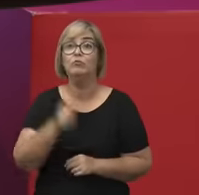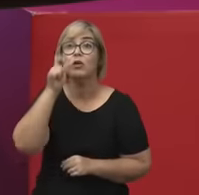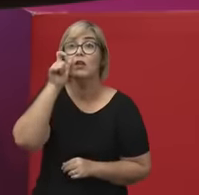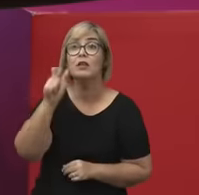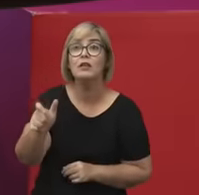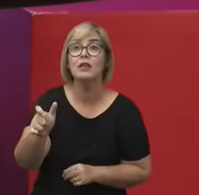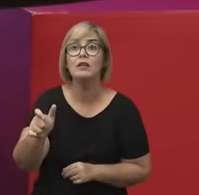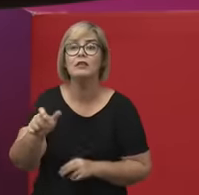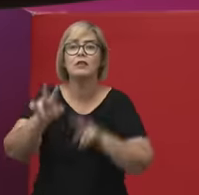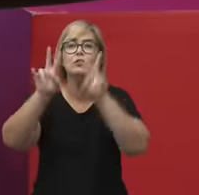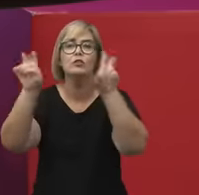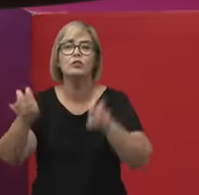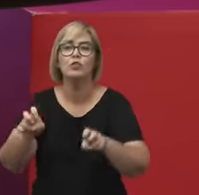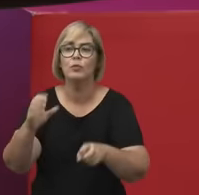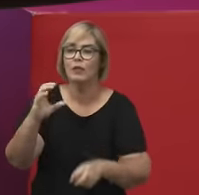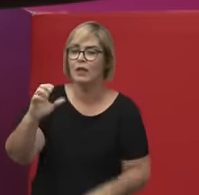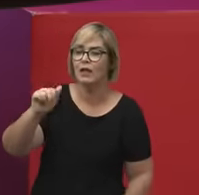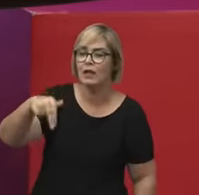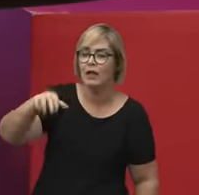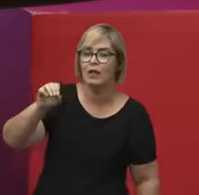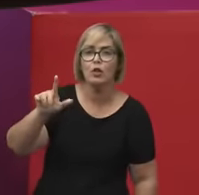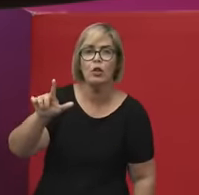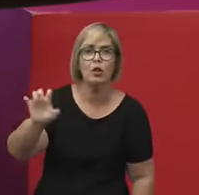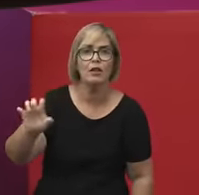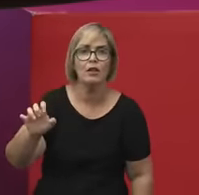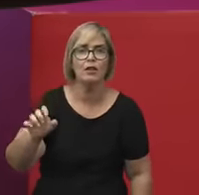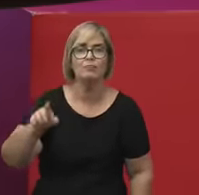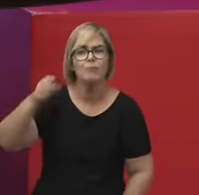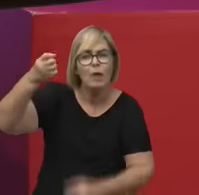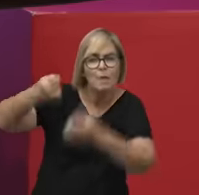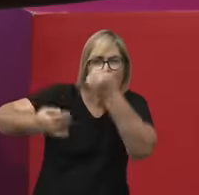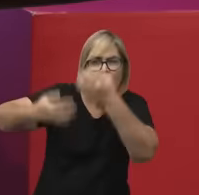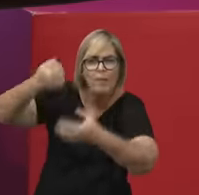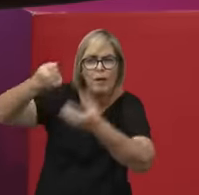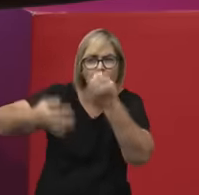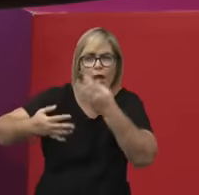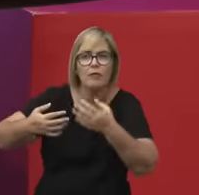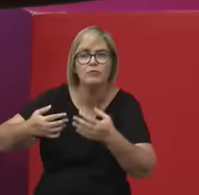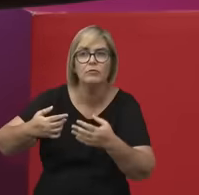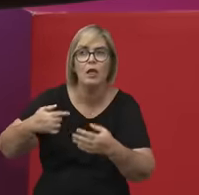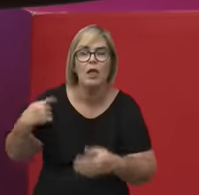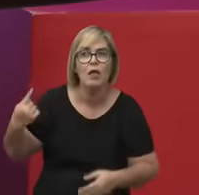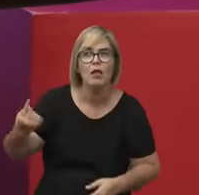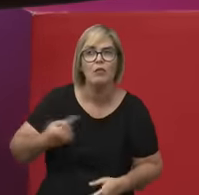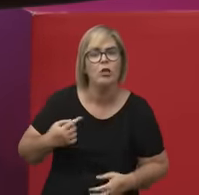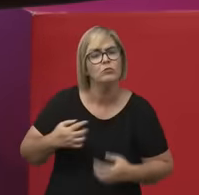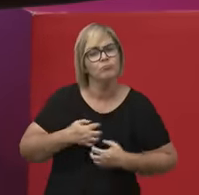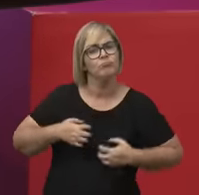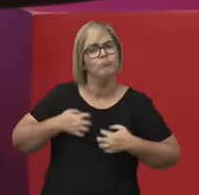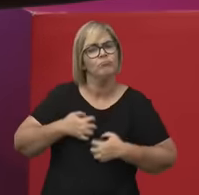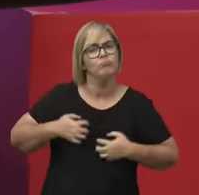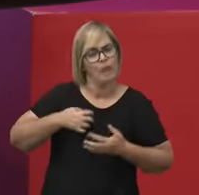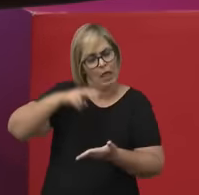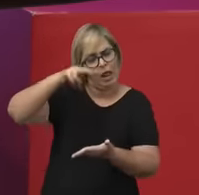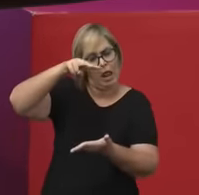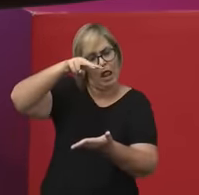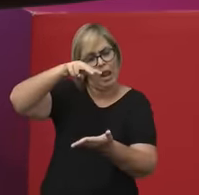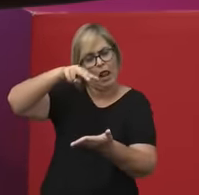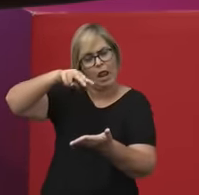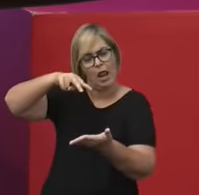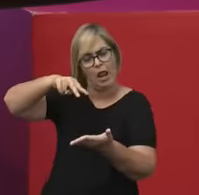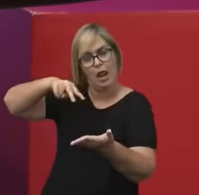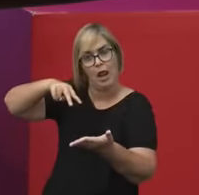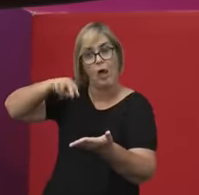se falar de cânone é para que ele justamente revele as nossas expectativas sobre as obras que são